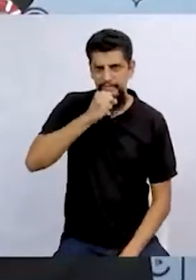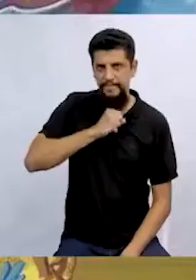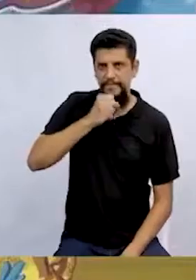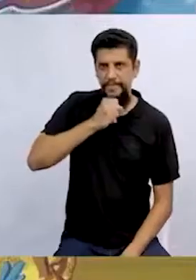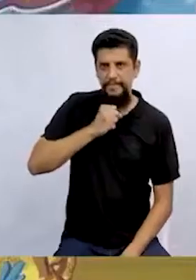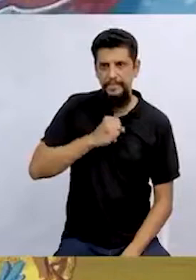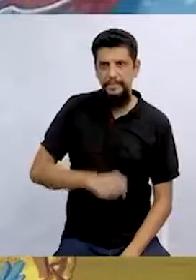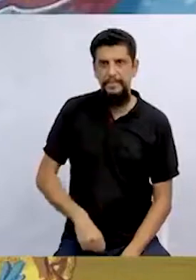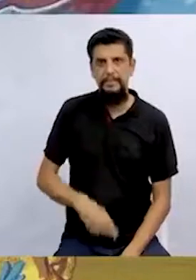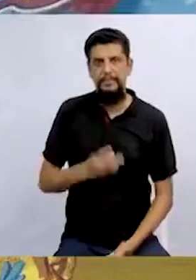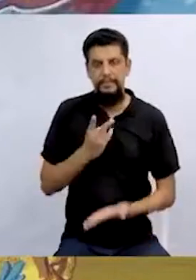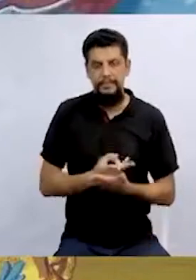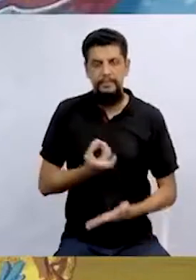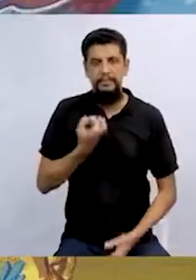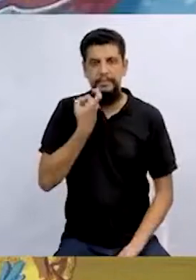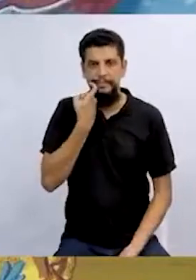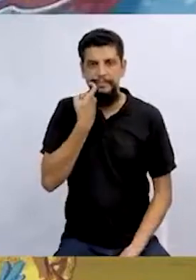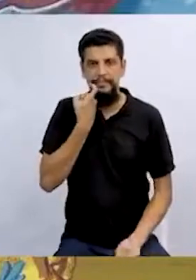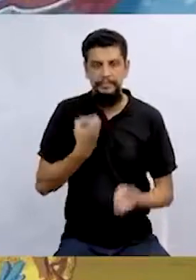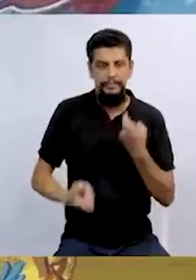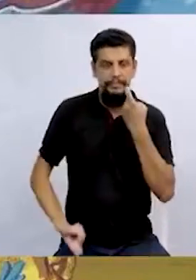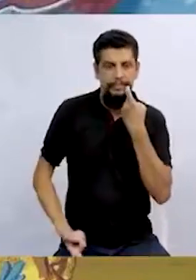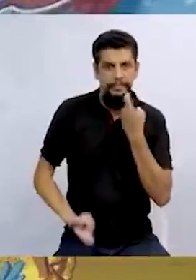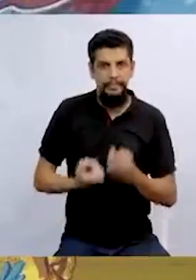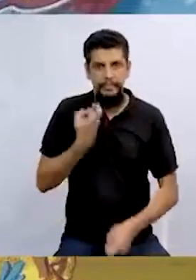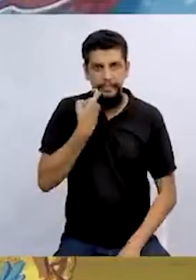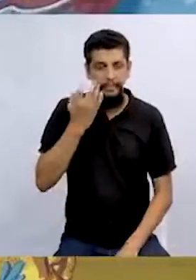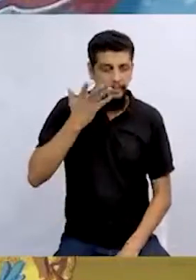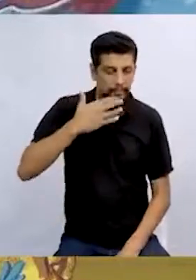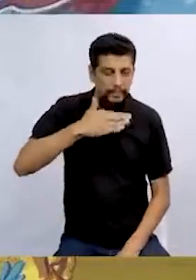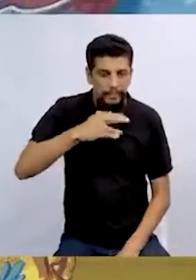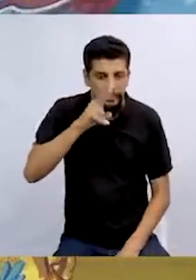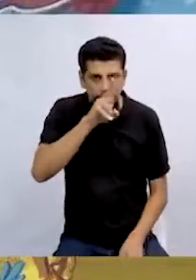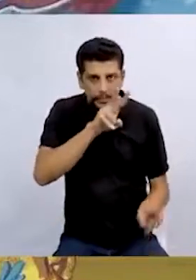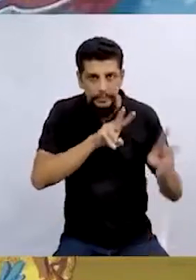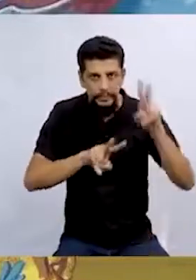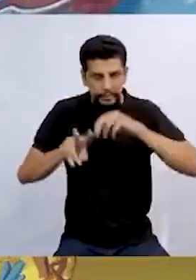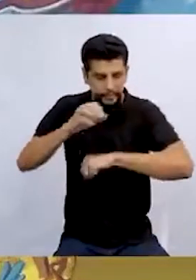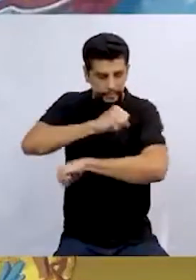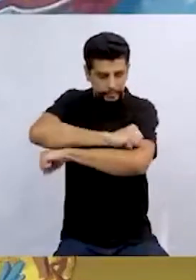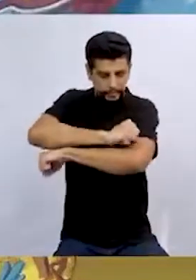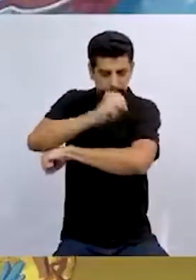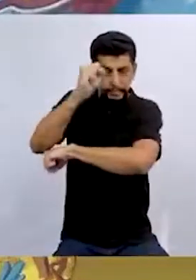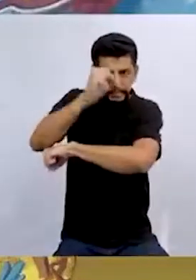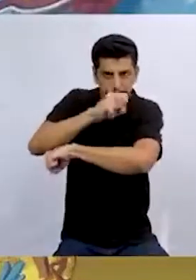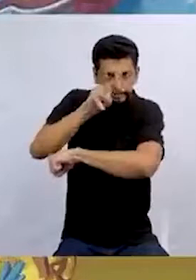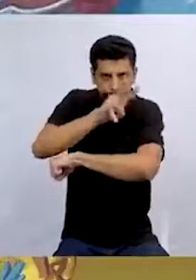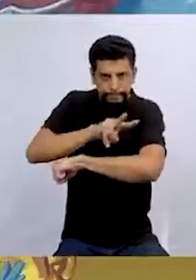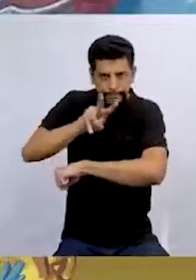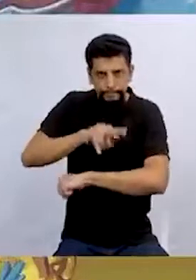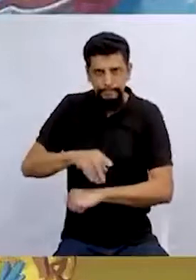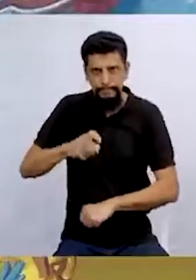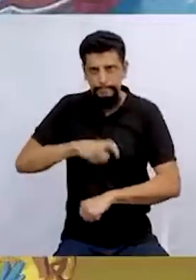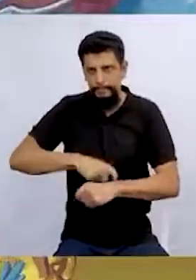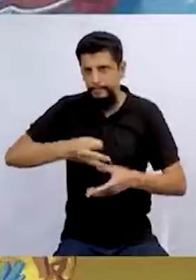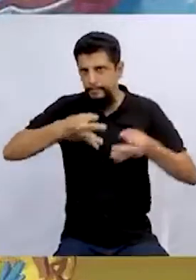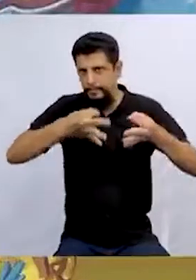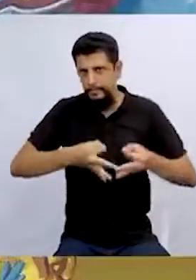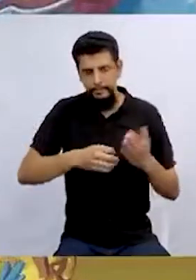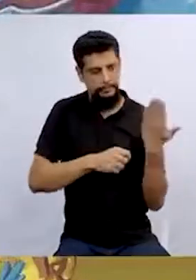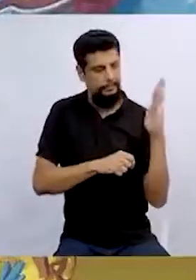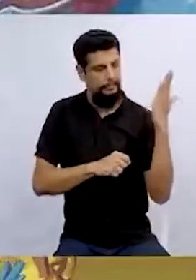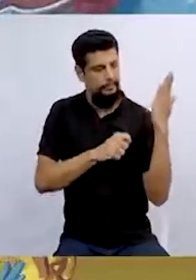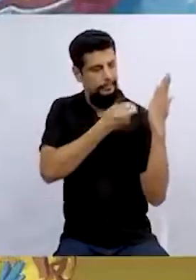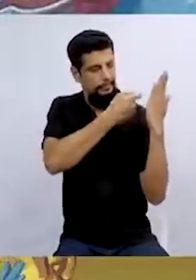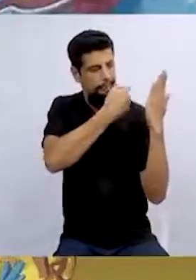Às sextas-feiras, elas espionavam a bruxa pela janela e no momento exato do